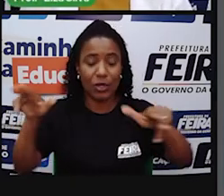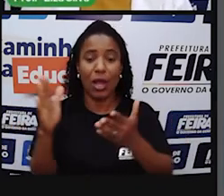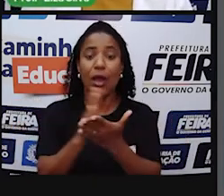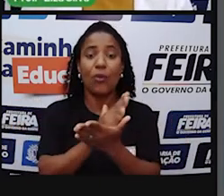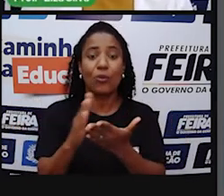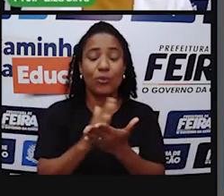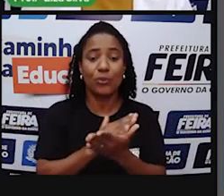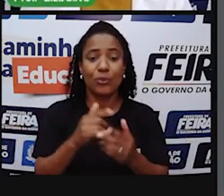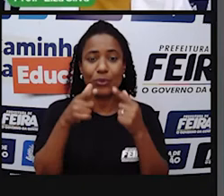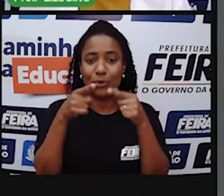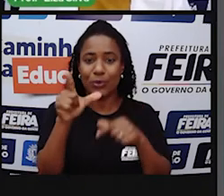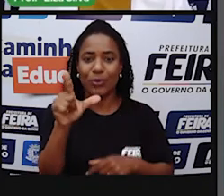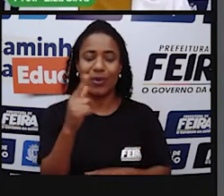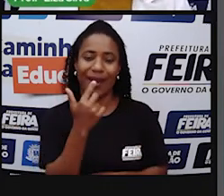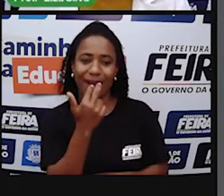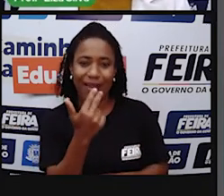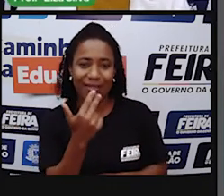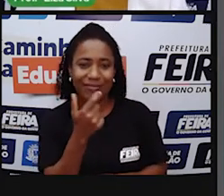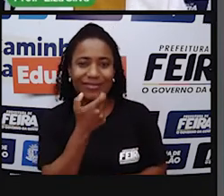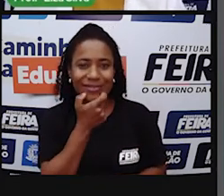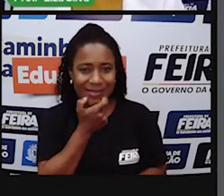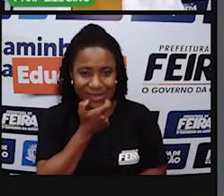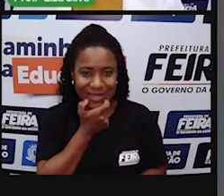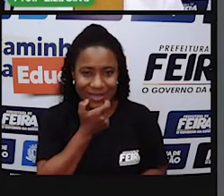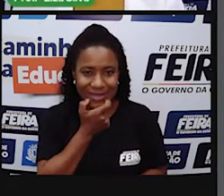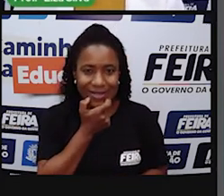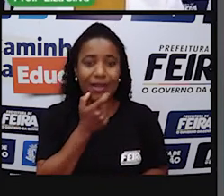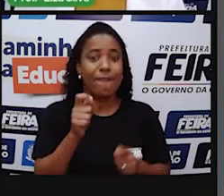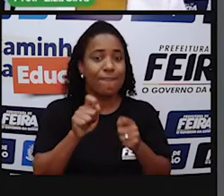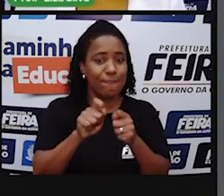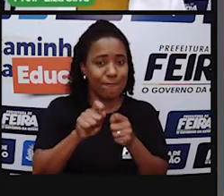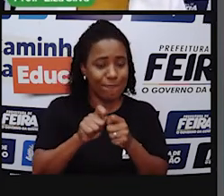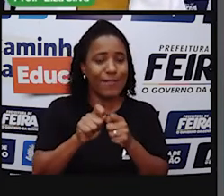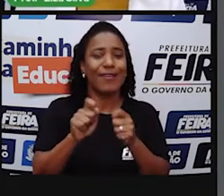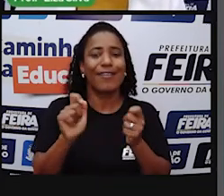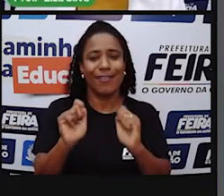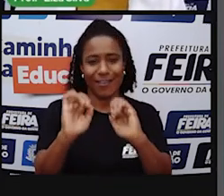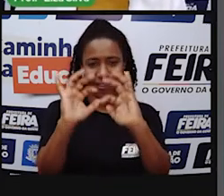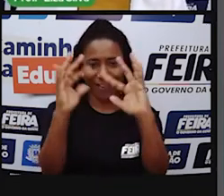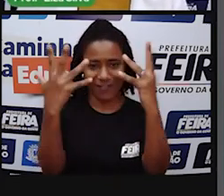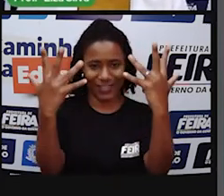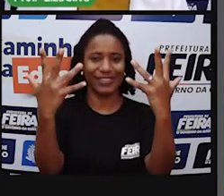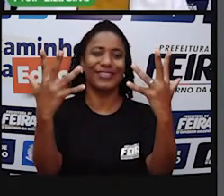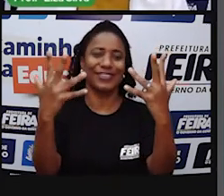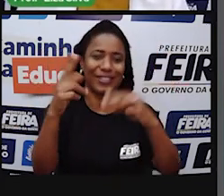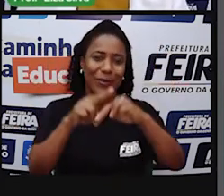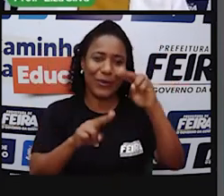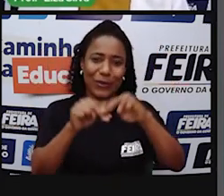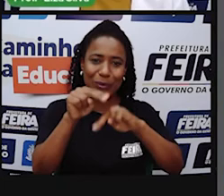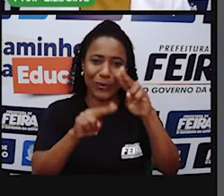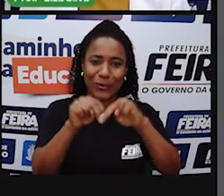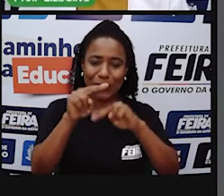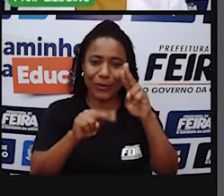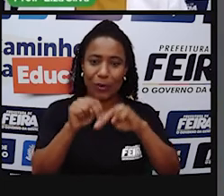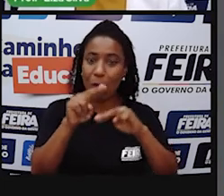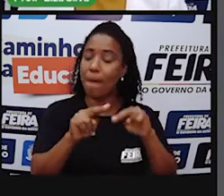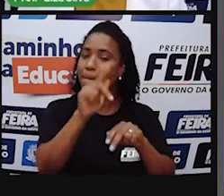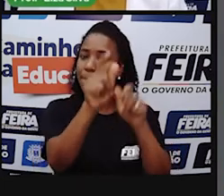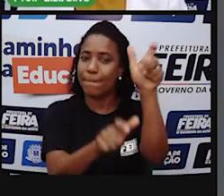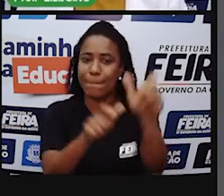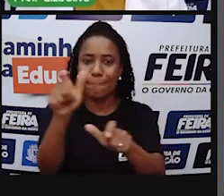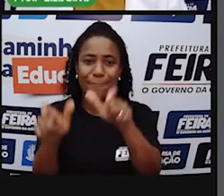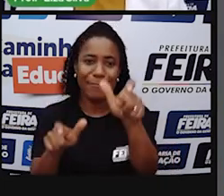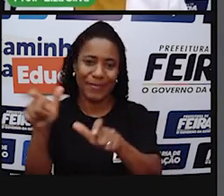que falam inglês Há também A tradição de festas juninas Embora De formas diferentes